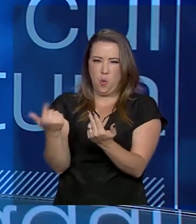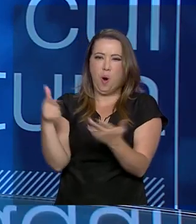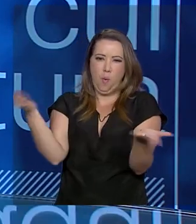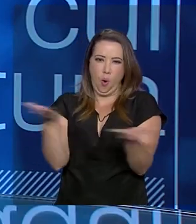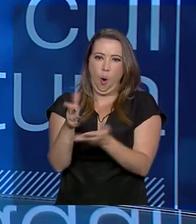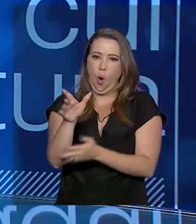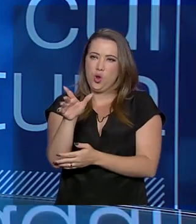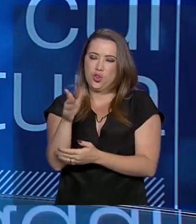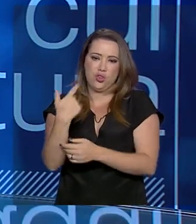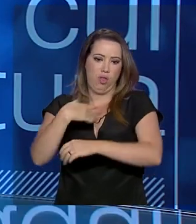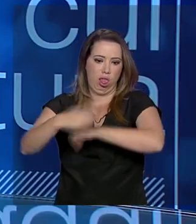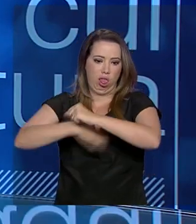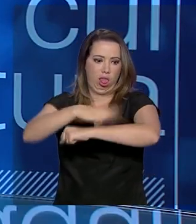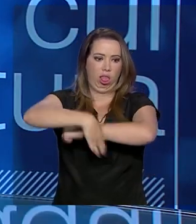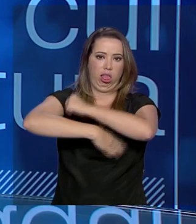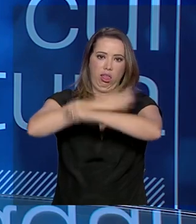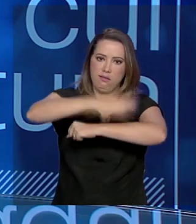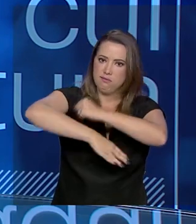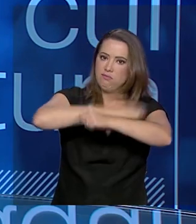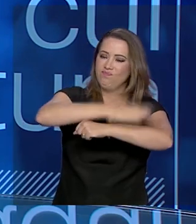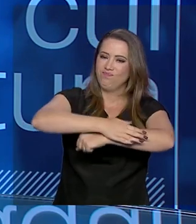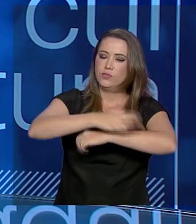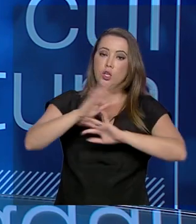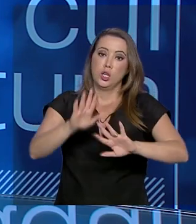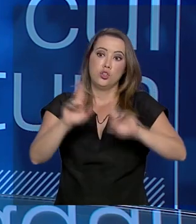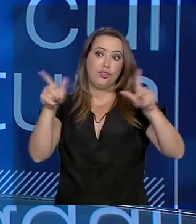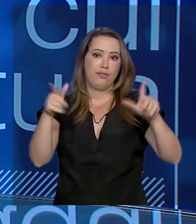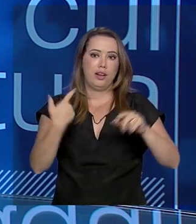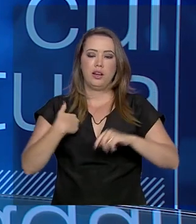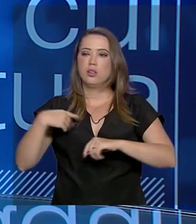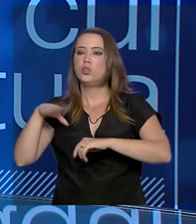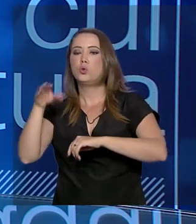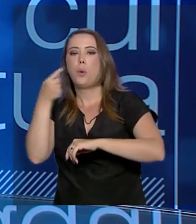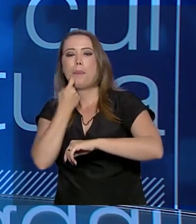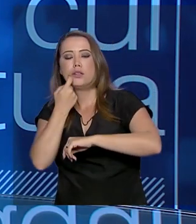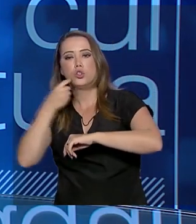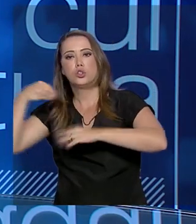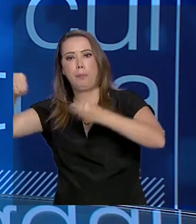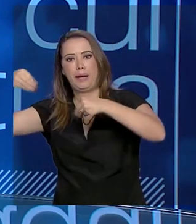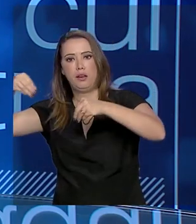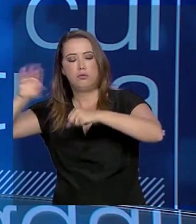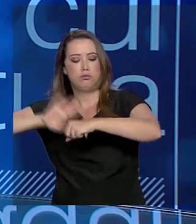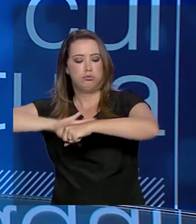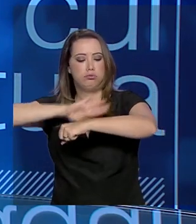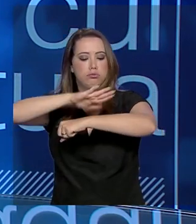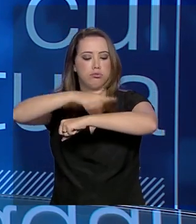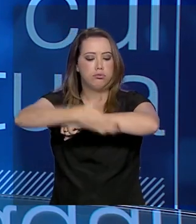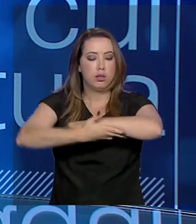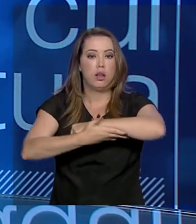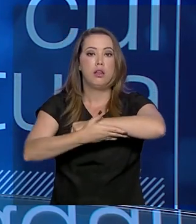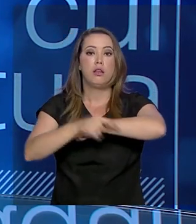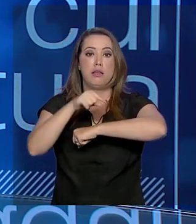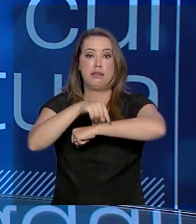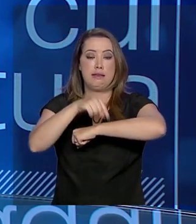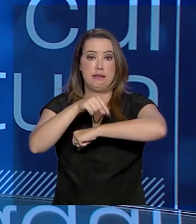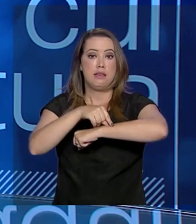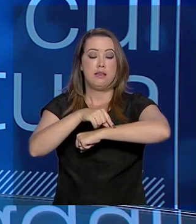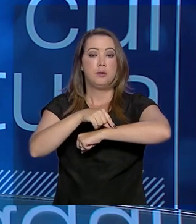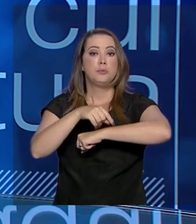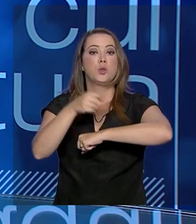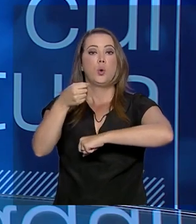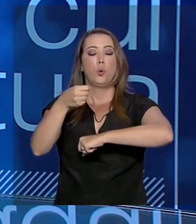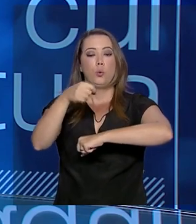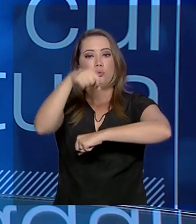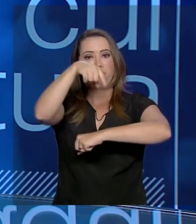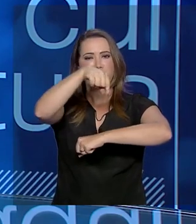essas questões. E você pode aplicar o medicamento diretamente sobre ela, que a pele absorve, porque ela é porosa,